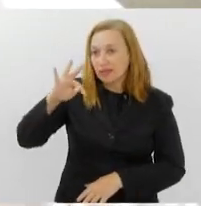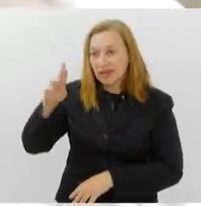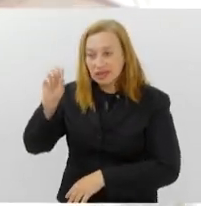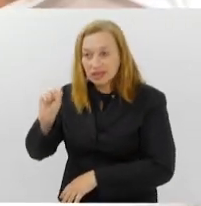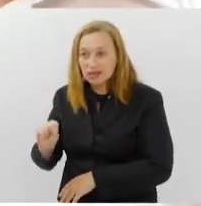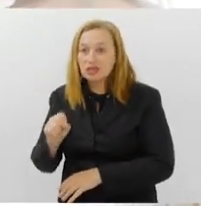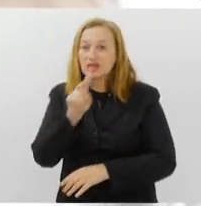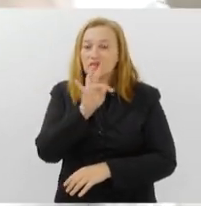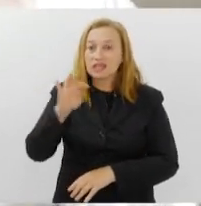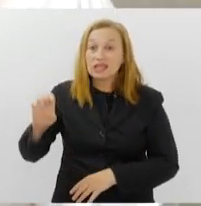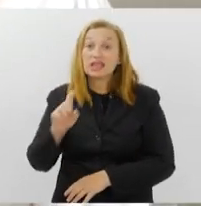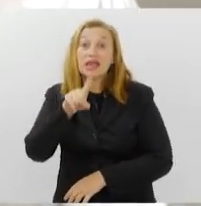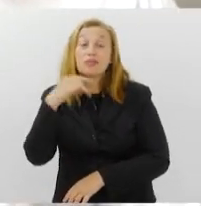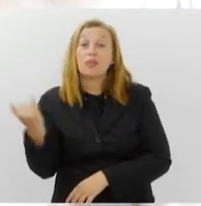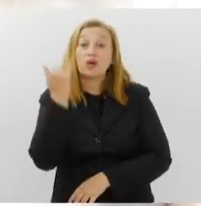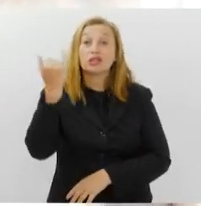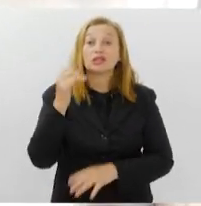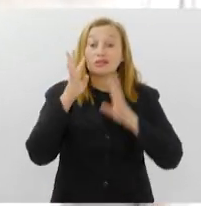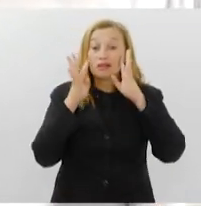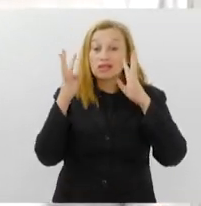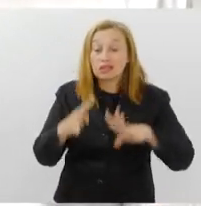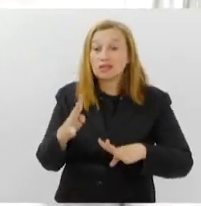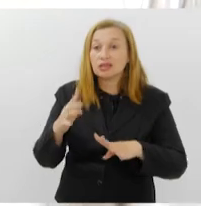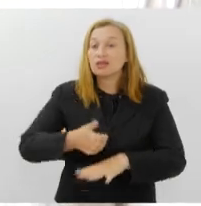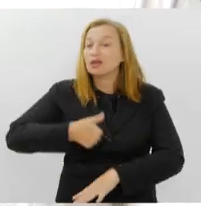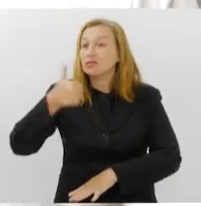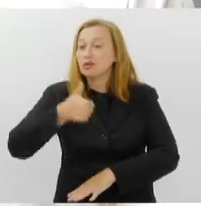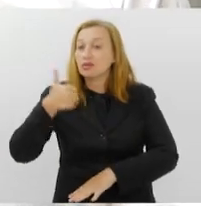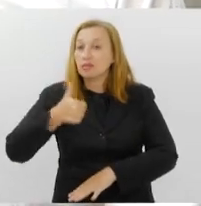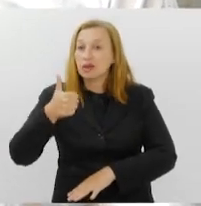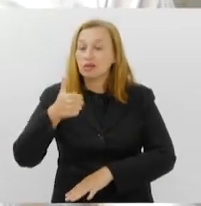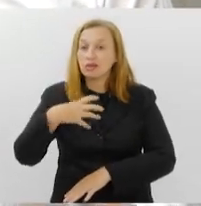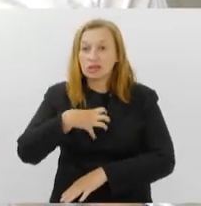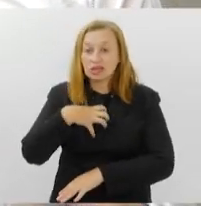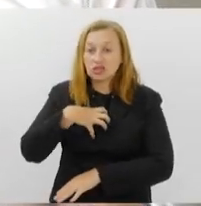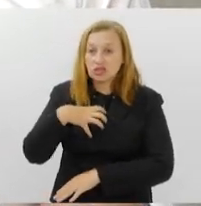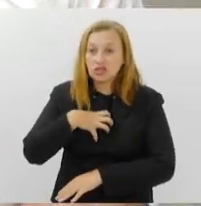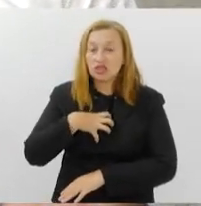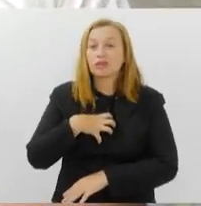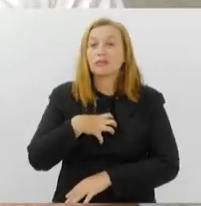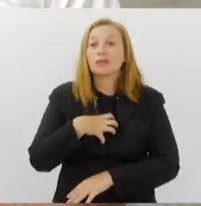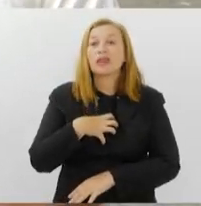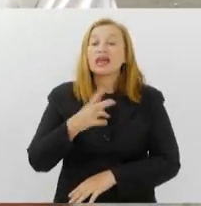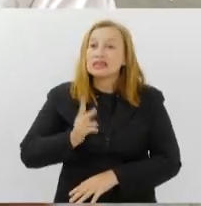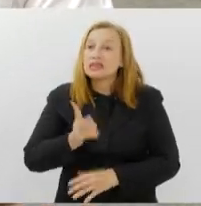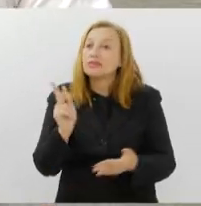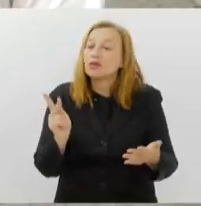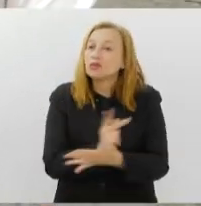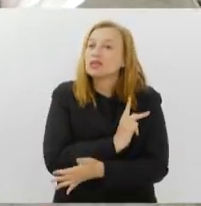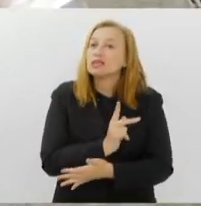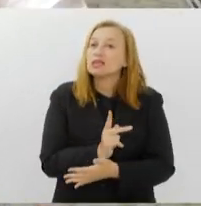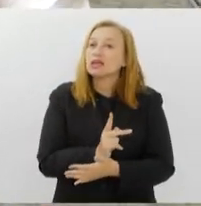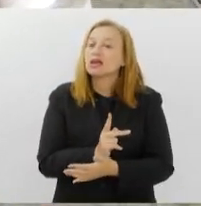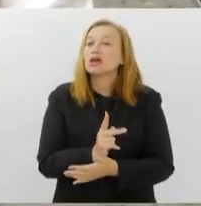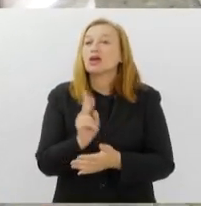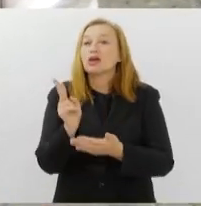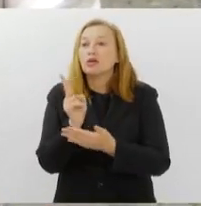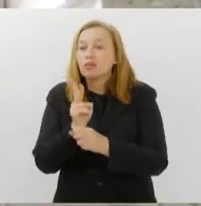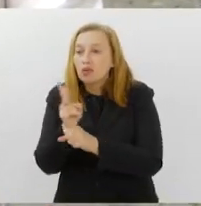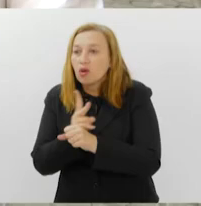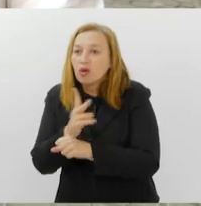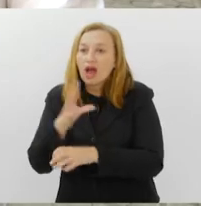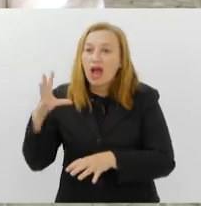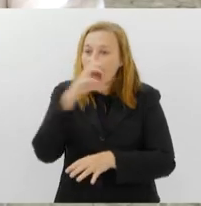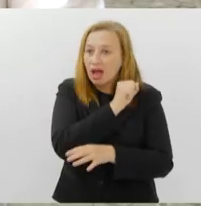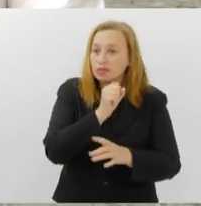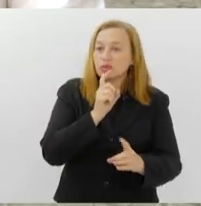Vicente, sempre muito importante ter essa atenção aos primeiros sinais, aos sintomas e há sempre que acontecer casos, procurar rapidamente uma